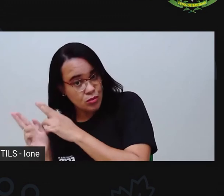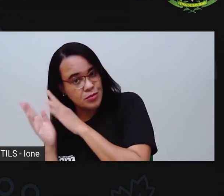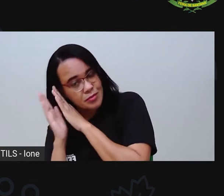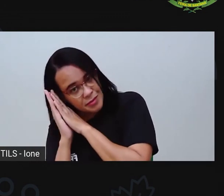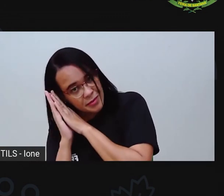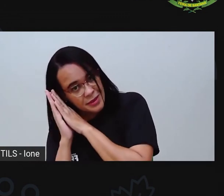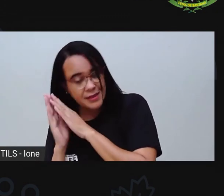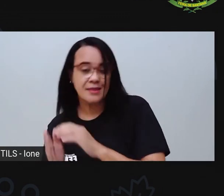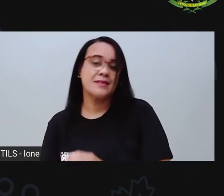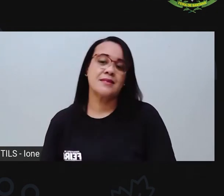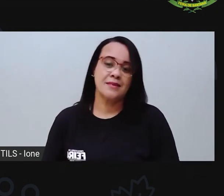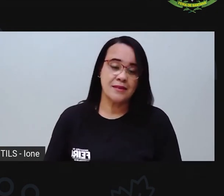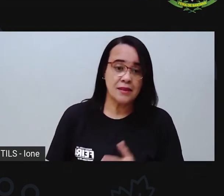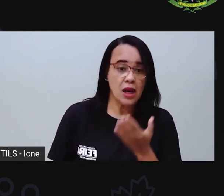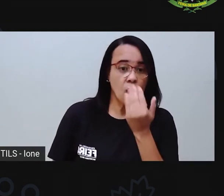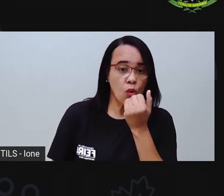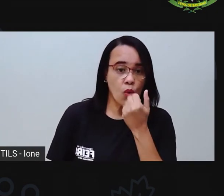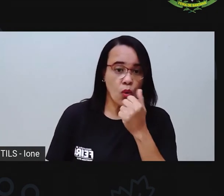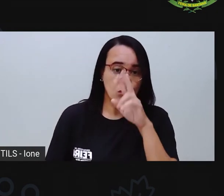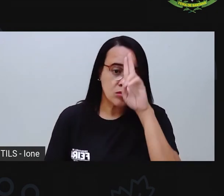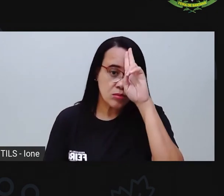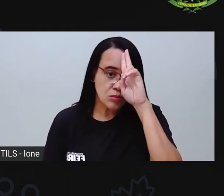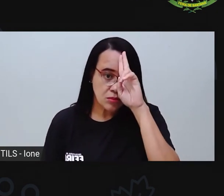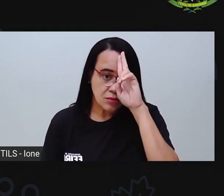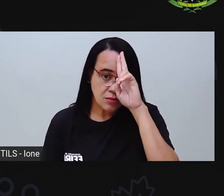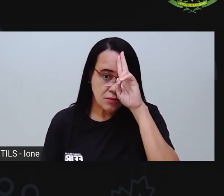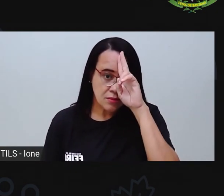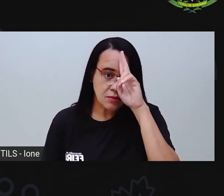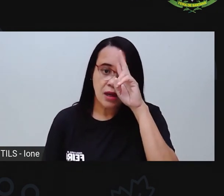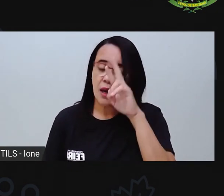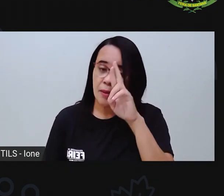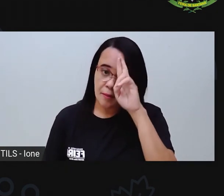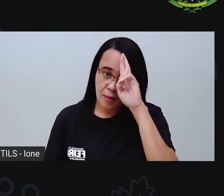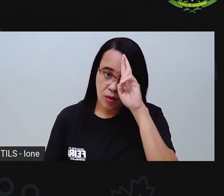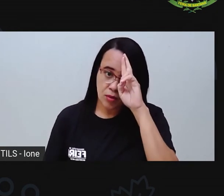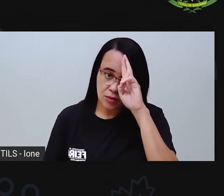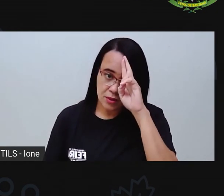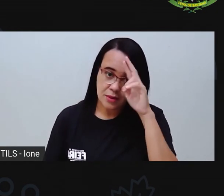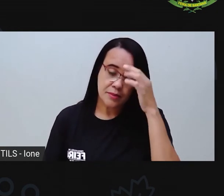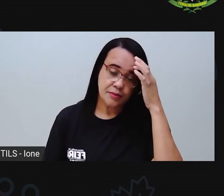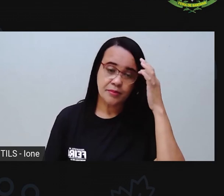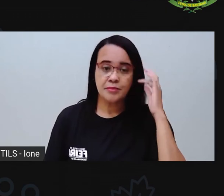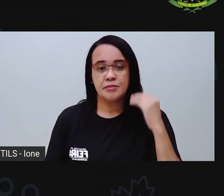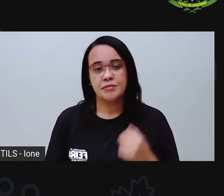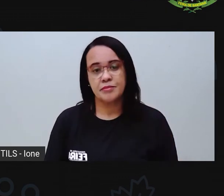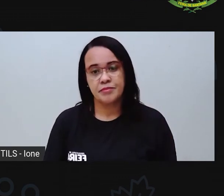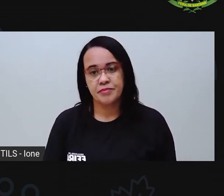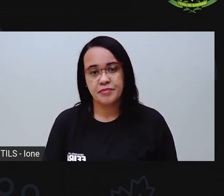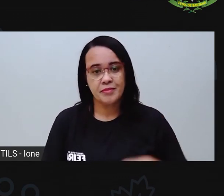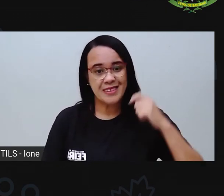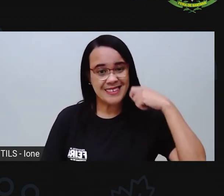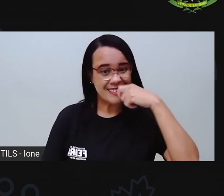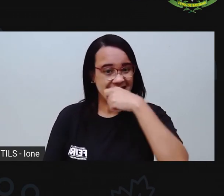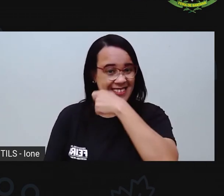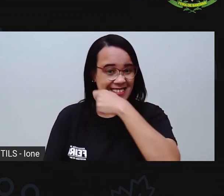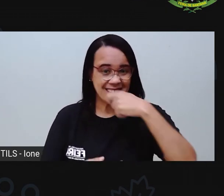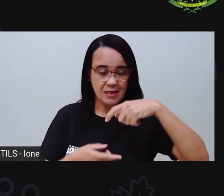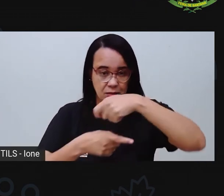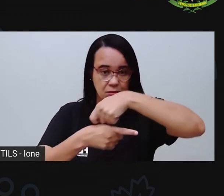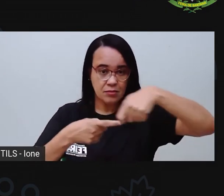almoçar, ó, deixa eu mostrar mais pra perto. Escovar os